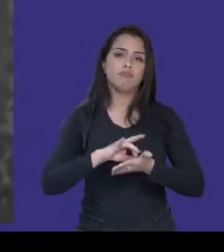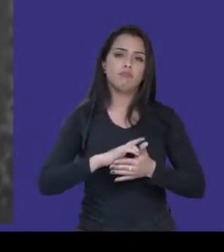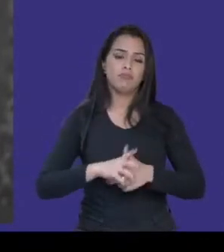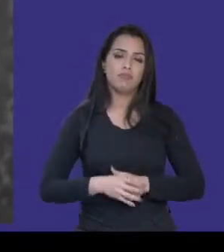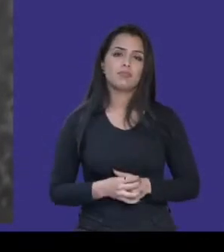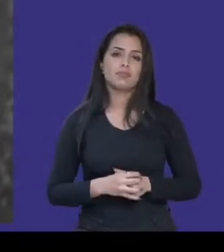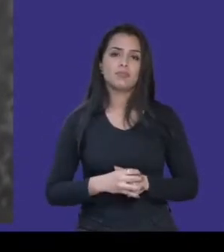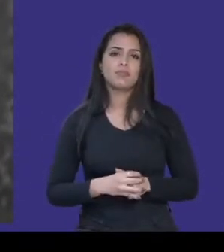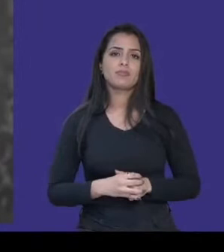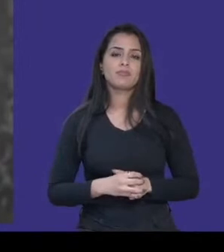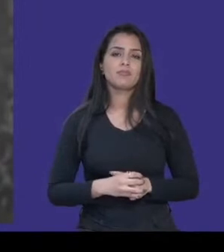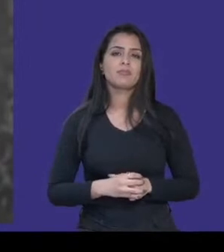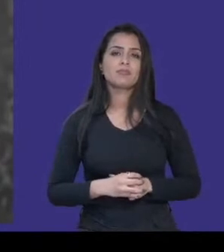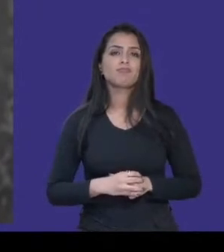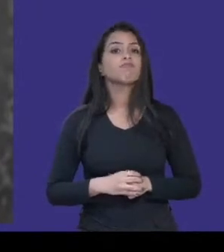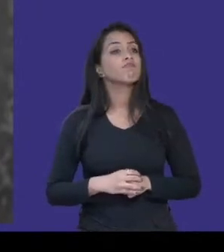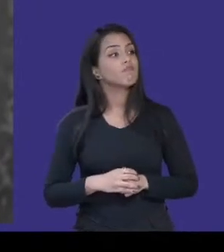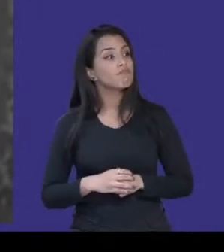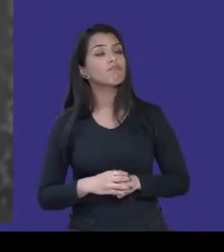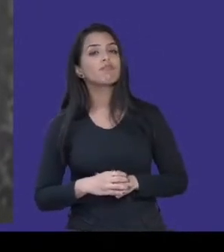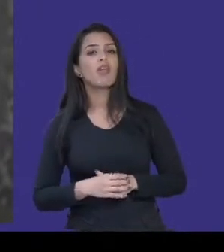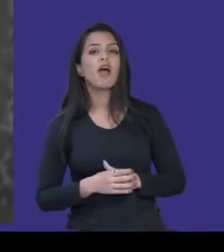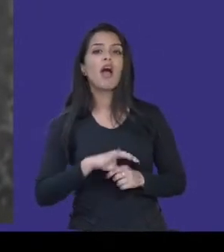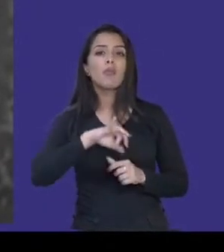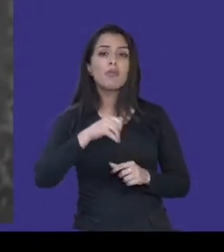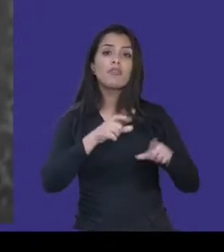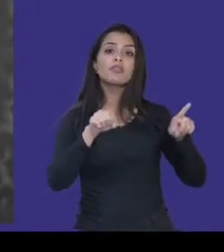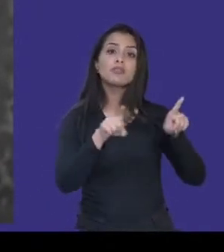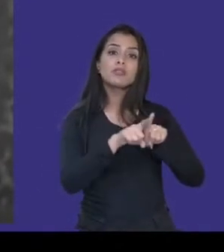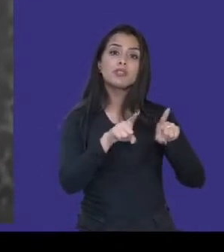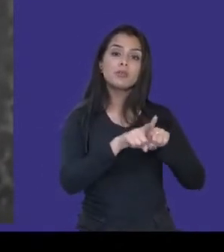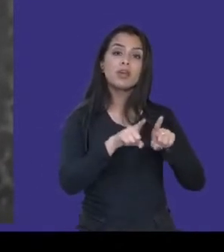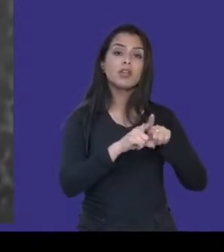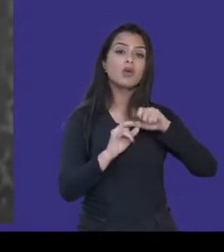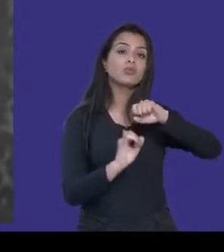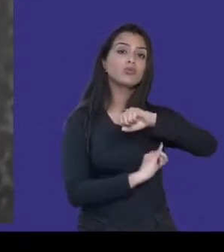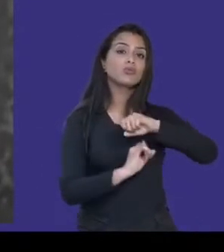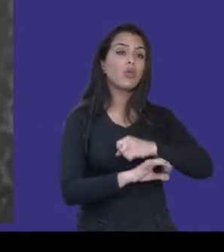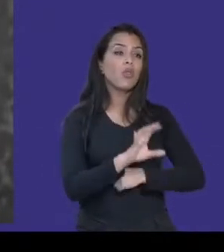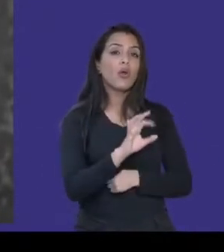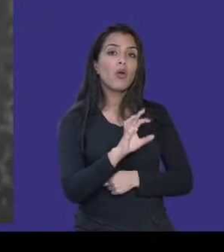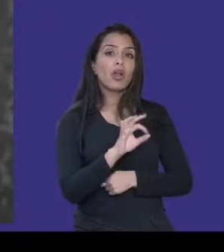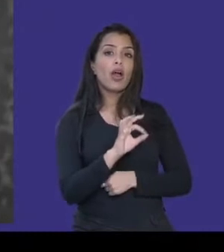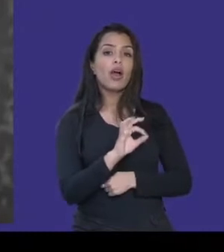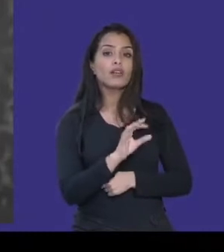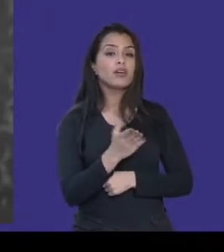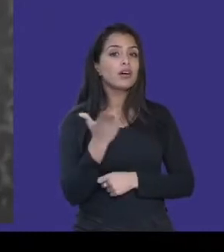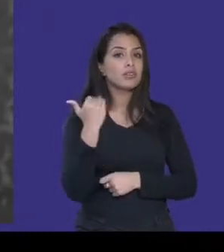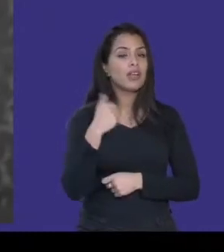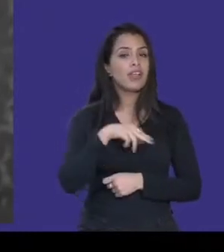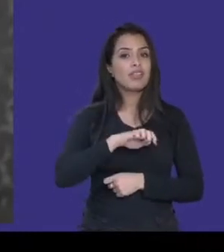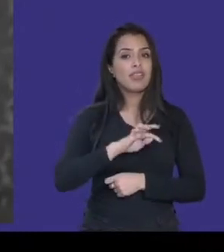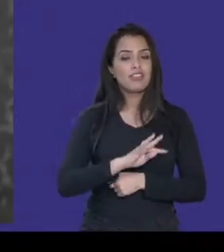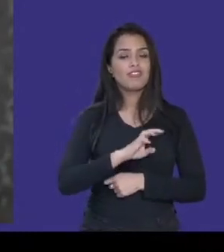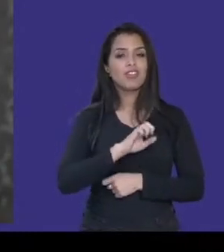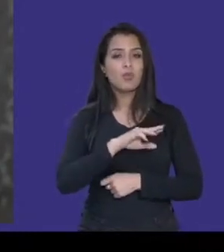Bom, e eu até aproveito para citar, né? O Instituto Claro, antes era a NET Educação, agora o Instituto Claro. Há oito